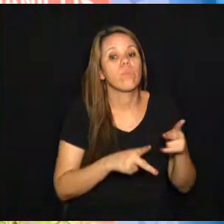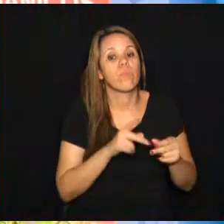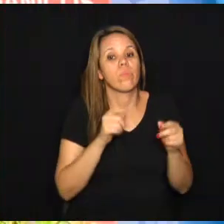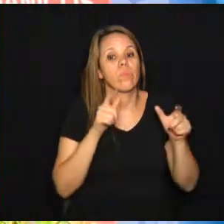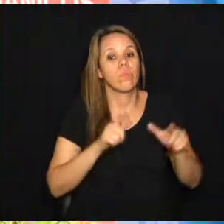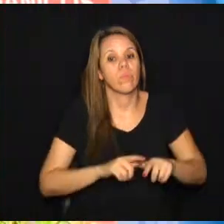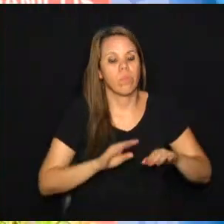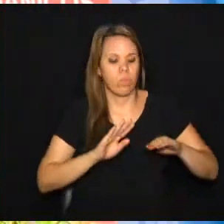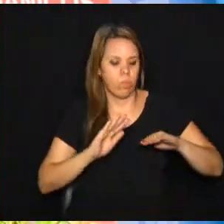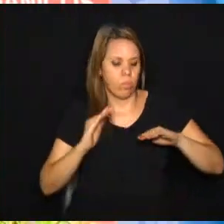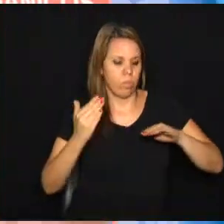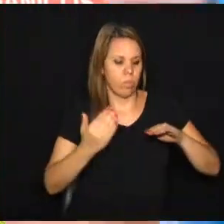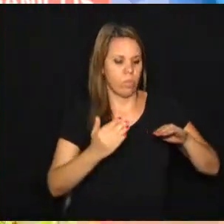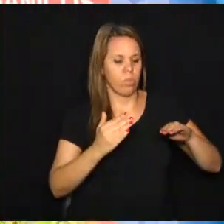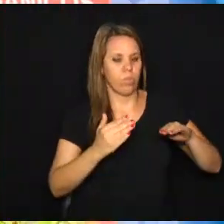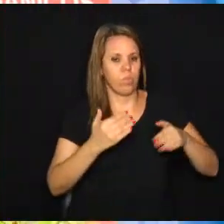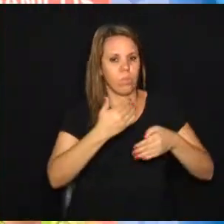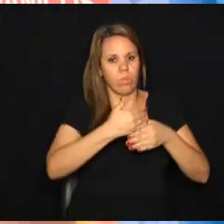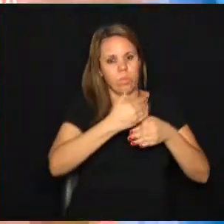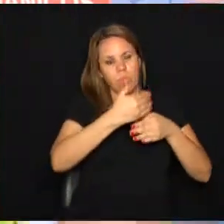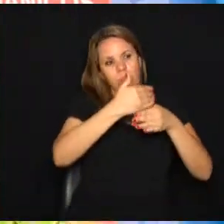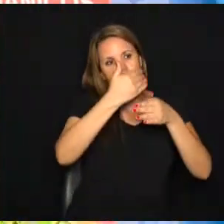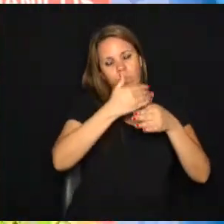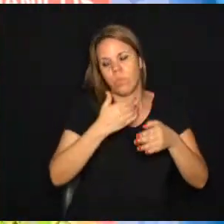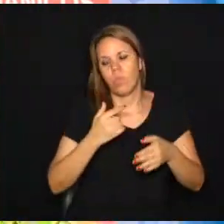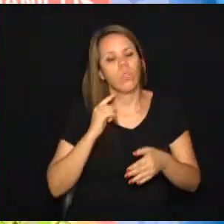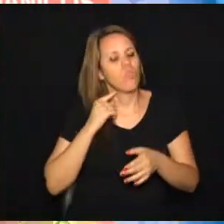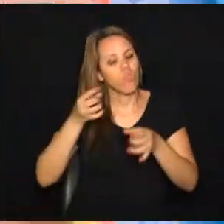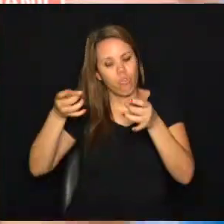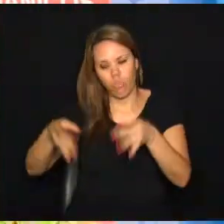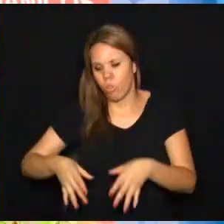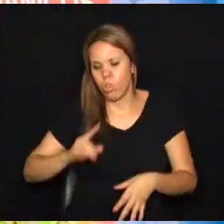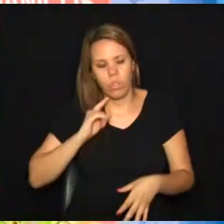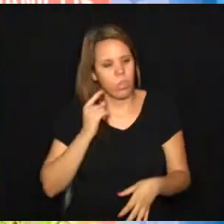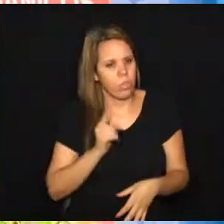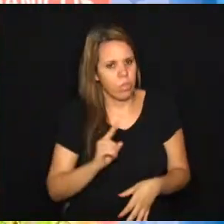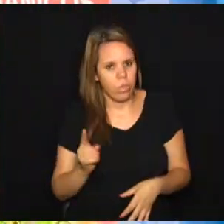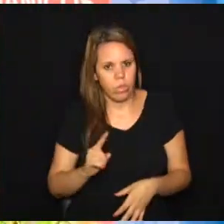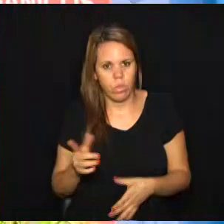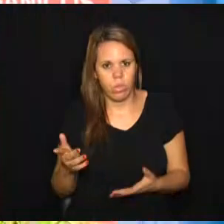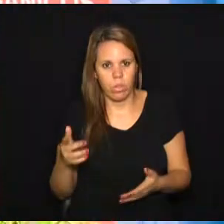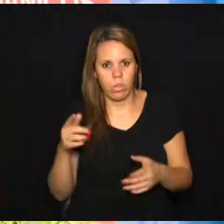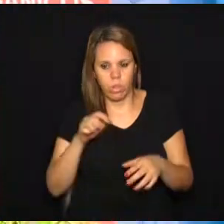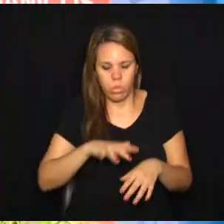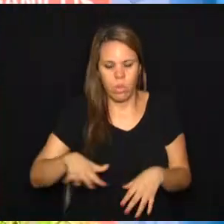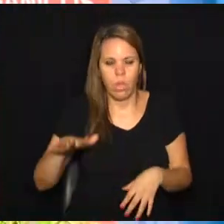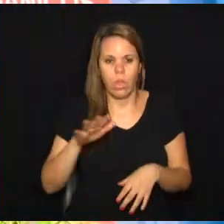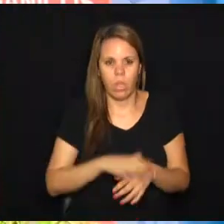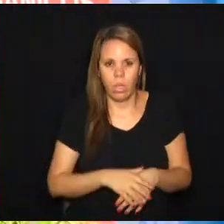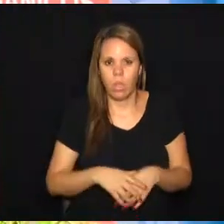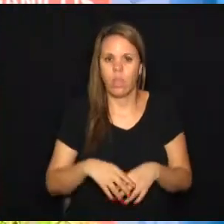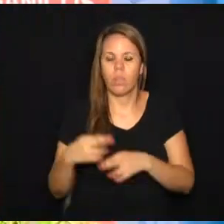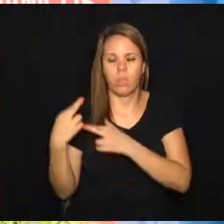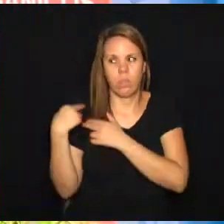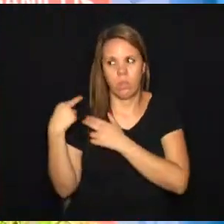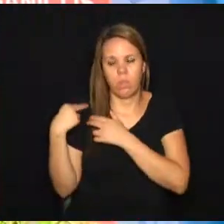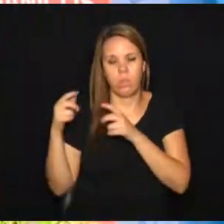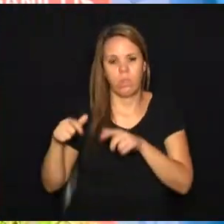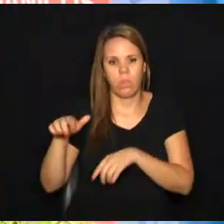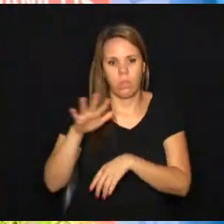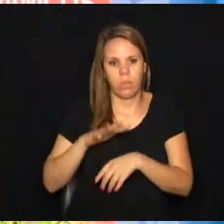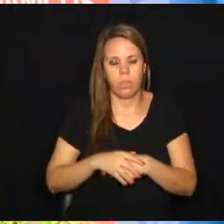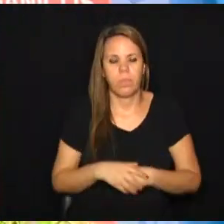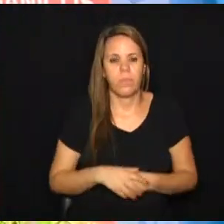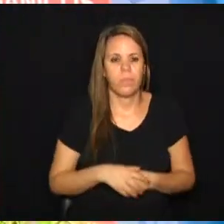cercada para que não sirva de lixão, que as pessoas não joguem lixo, não joguem túlio na sua área, ele tem que ser responsável pela sua área.